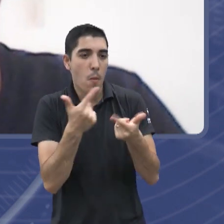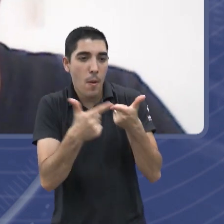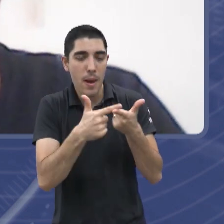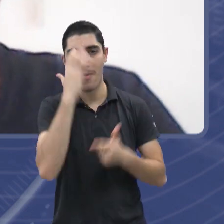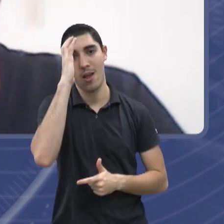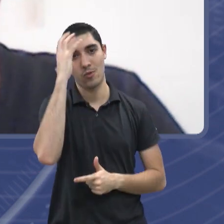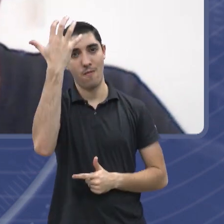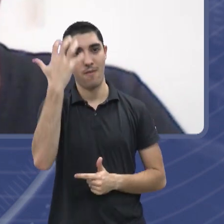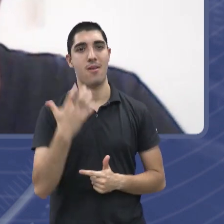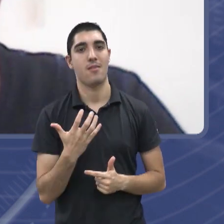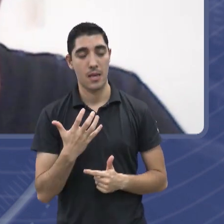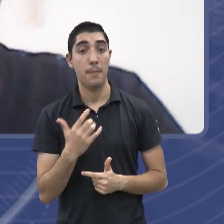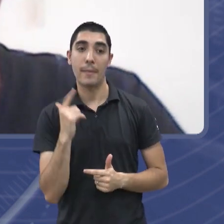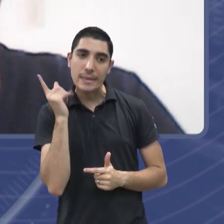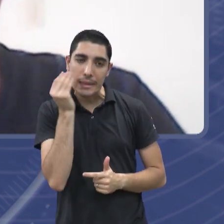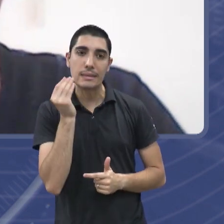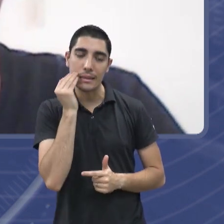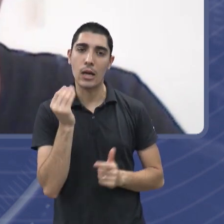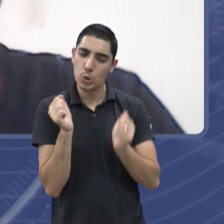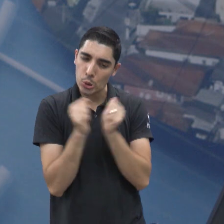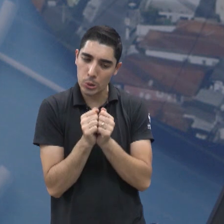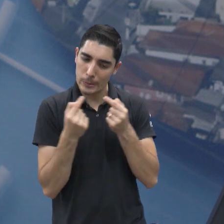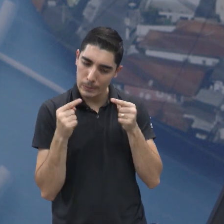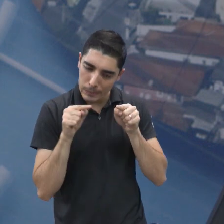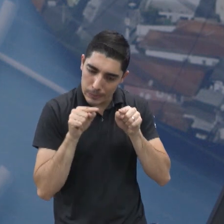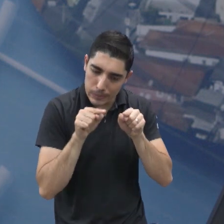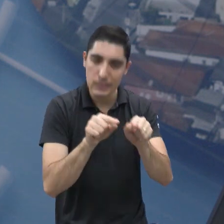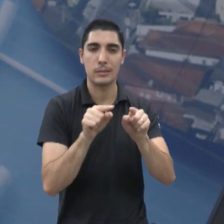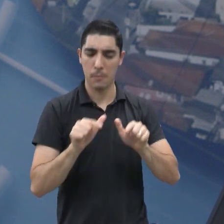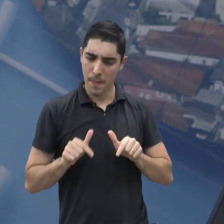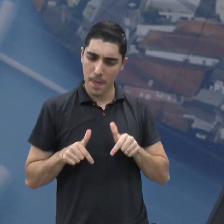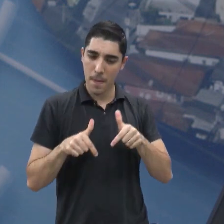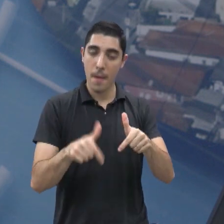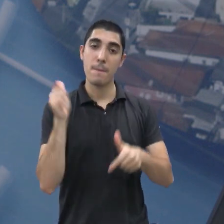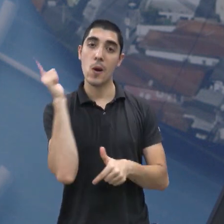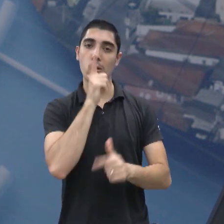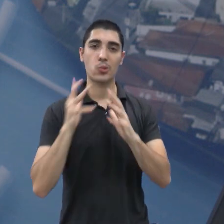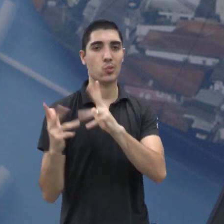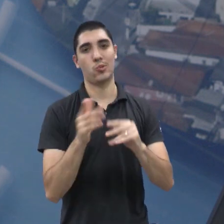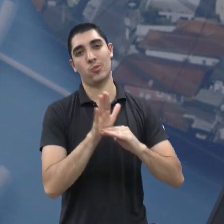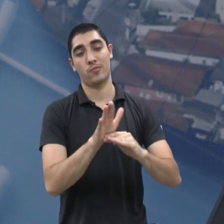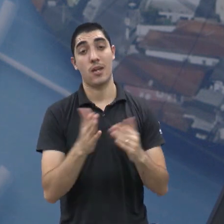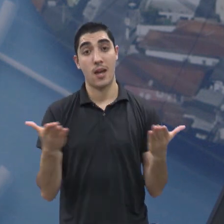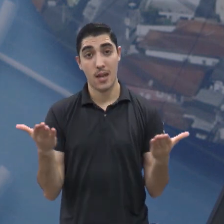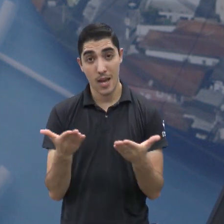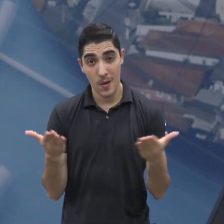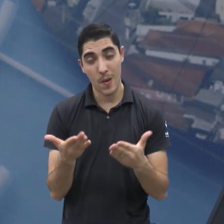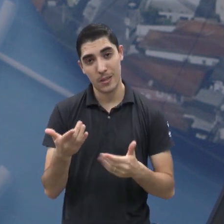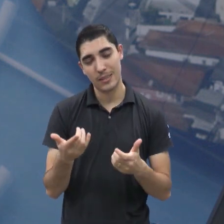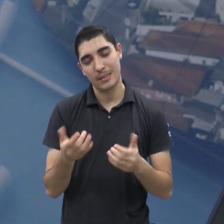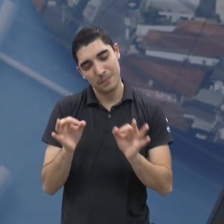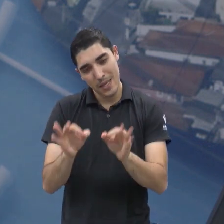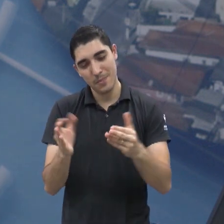realmente caminhe, né, a gente consiga chegar ali num denominador comum. Bom, a gente precisa ir pro próximo